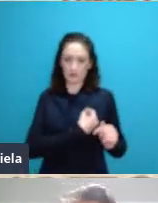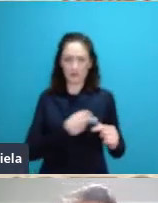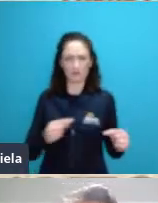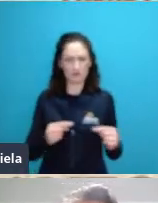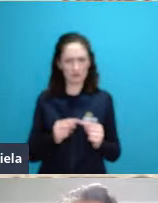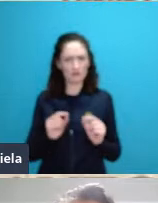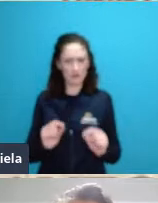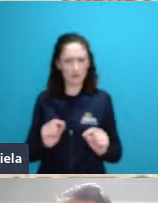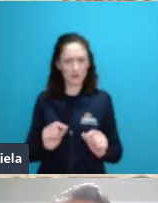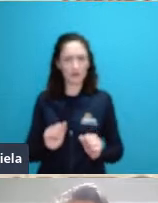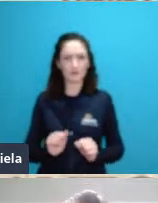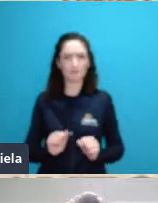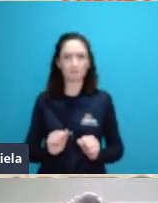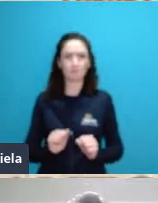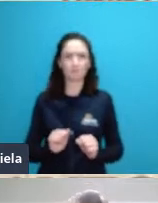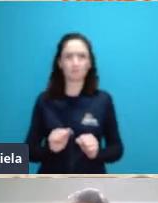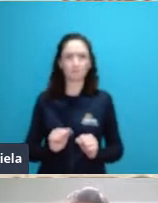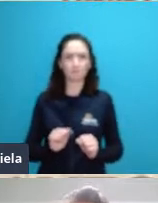vamos ver aqui no tópico